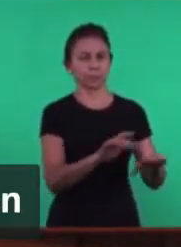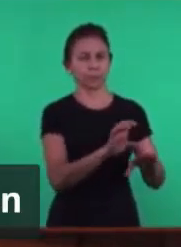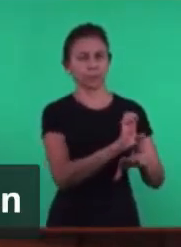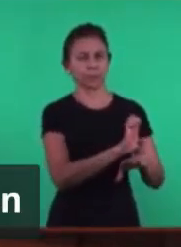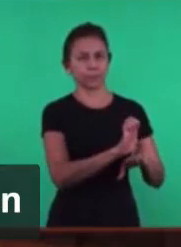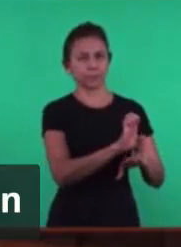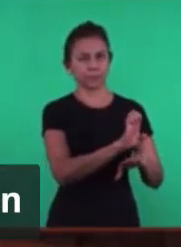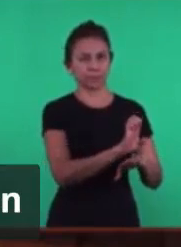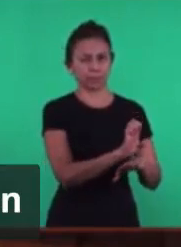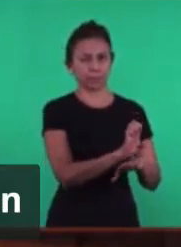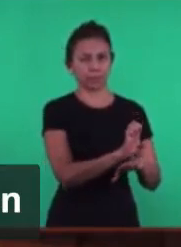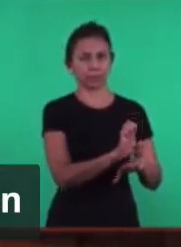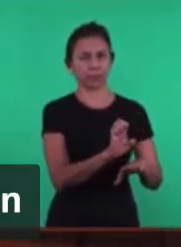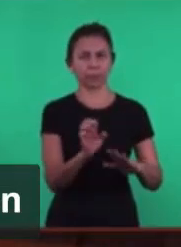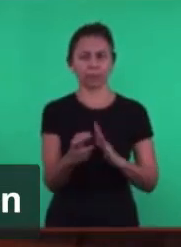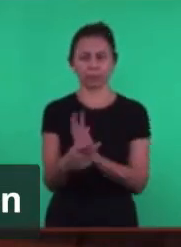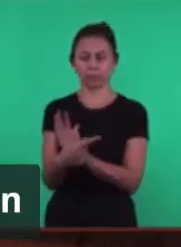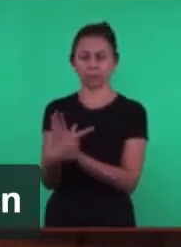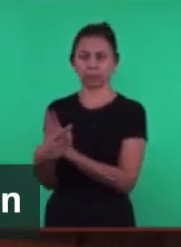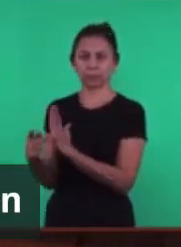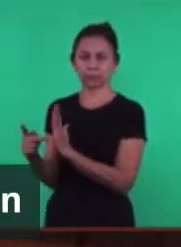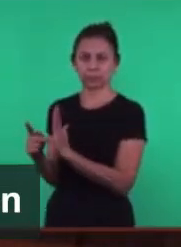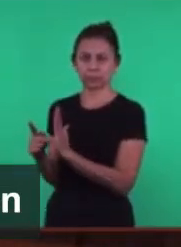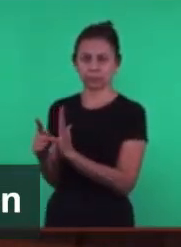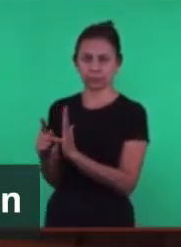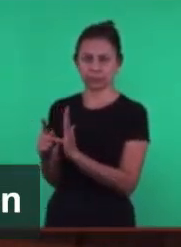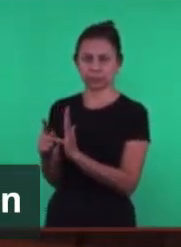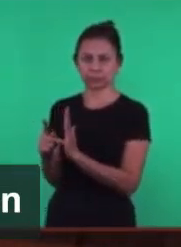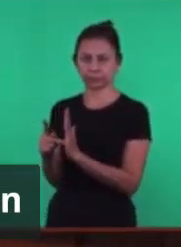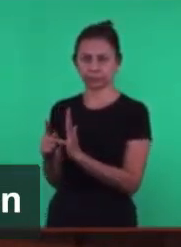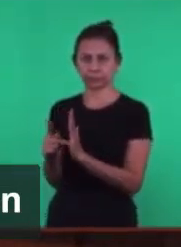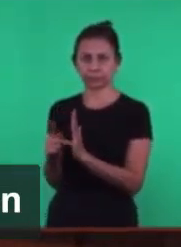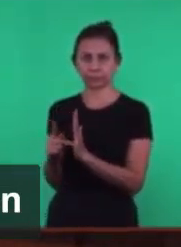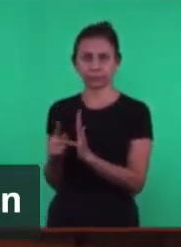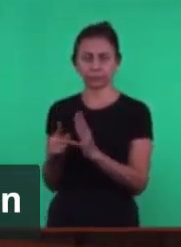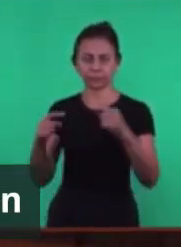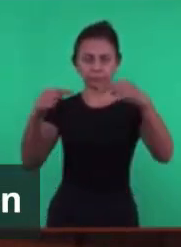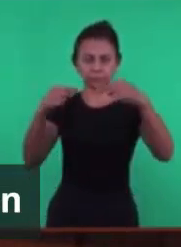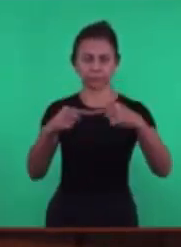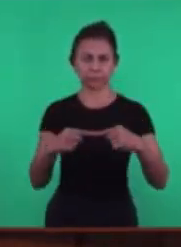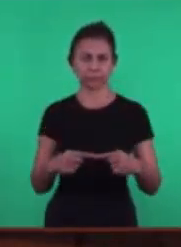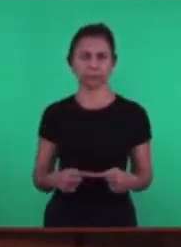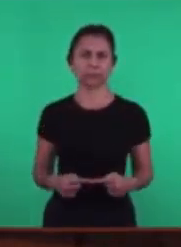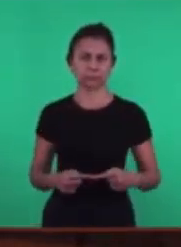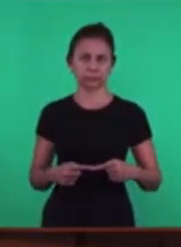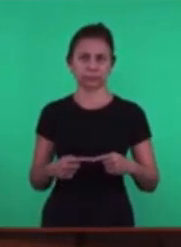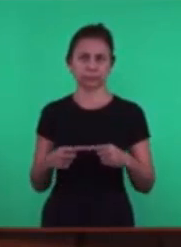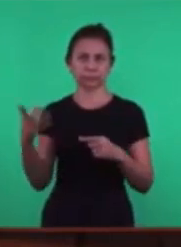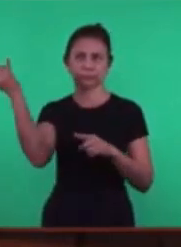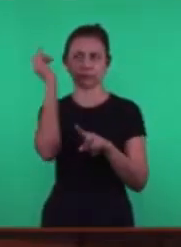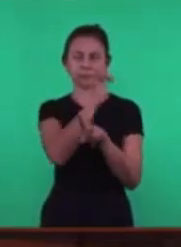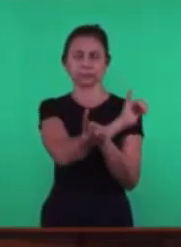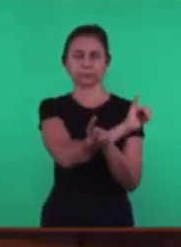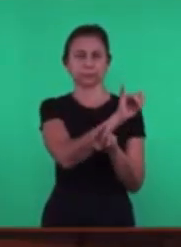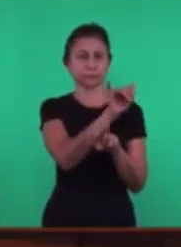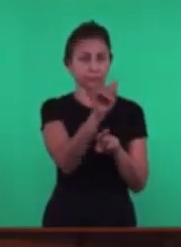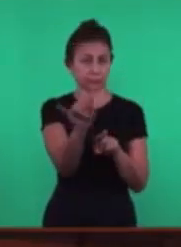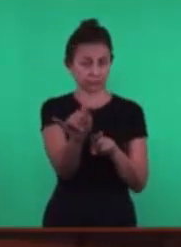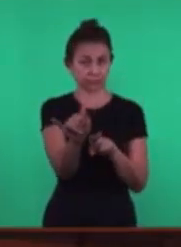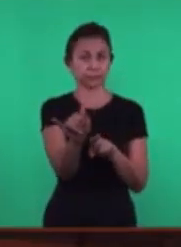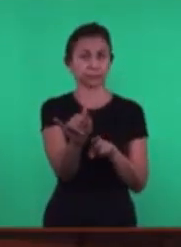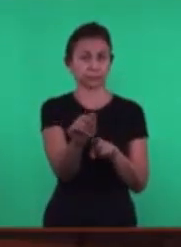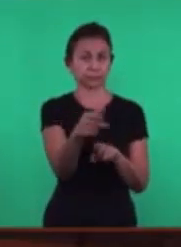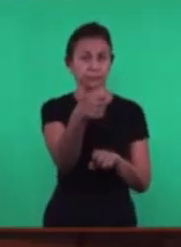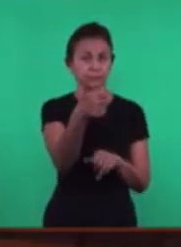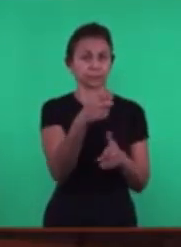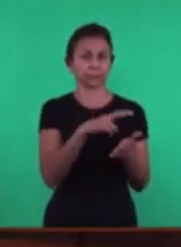a parábola Existe uma associação profética Dessa primeira carta De